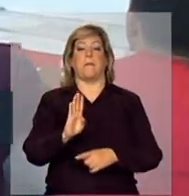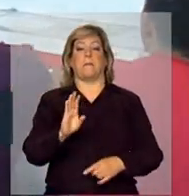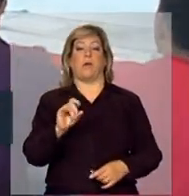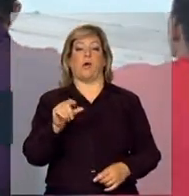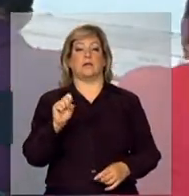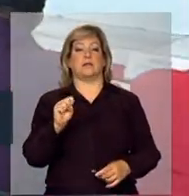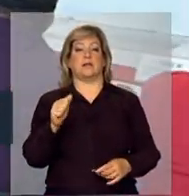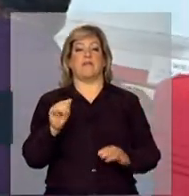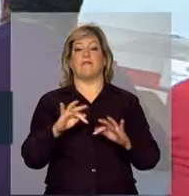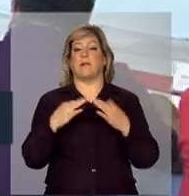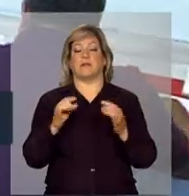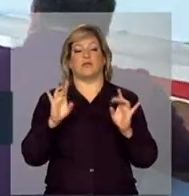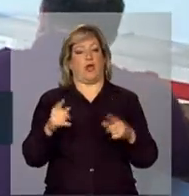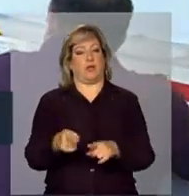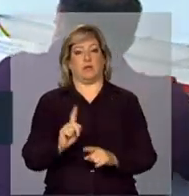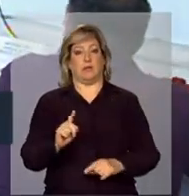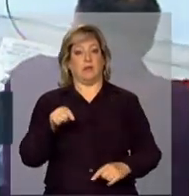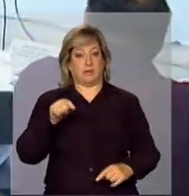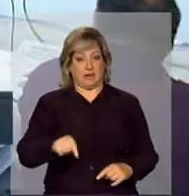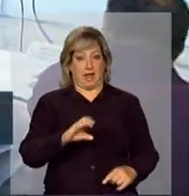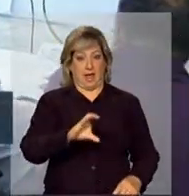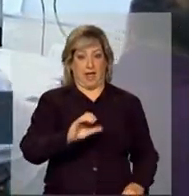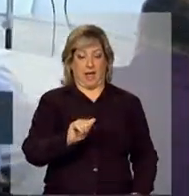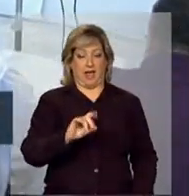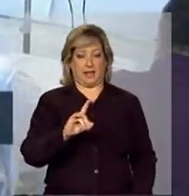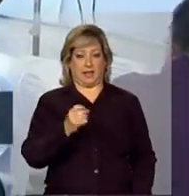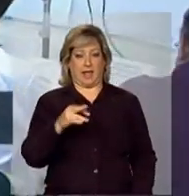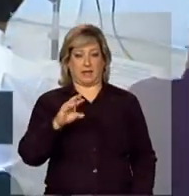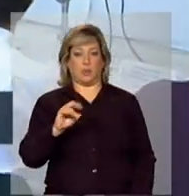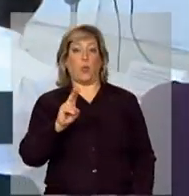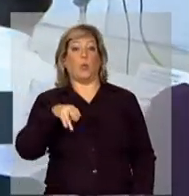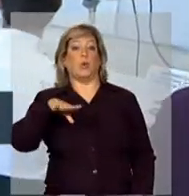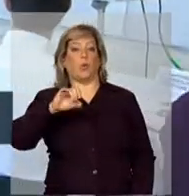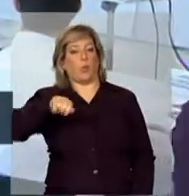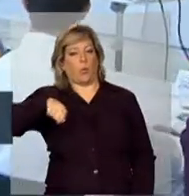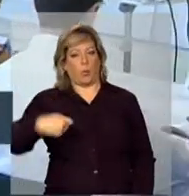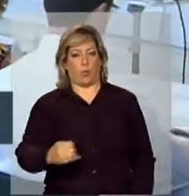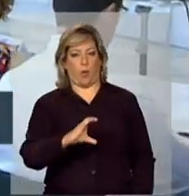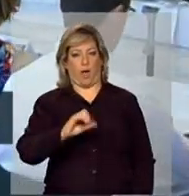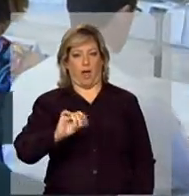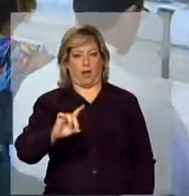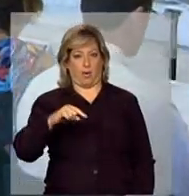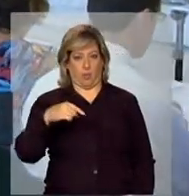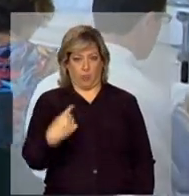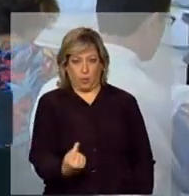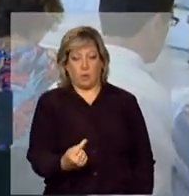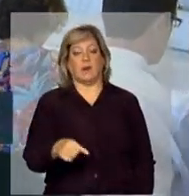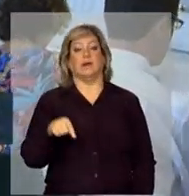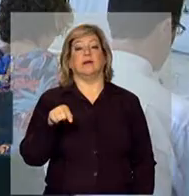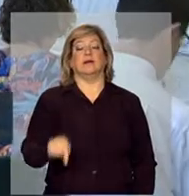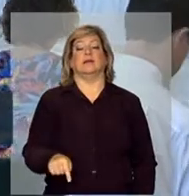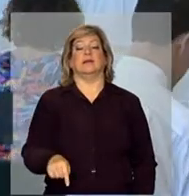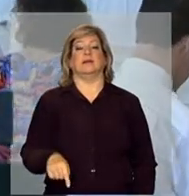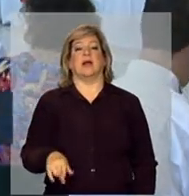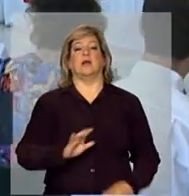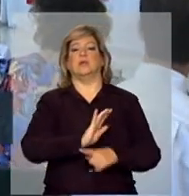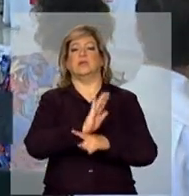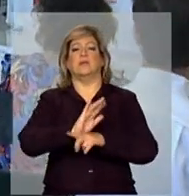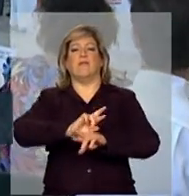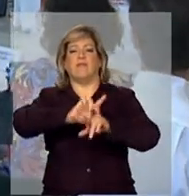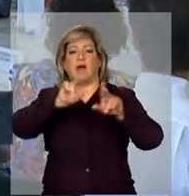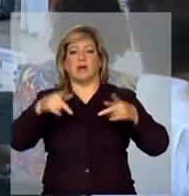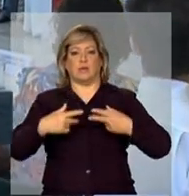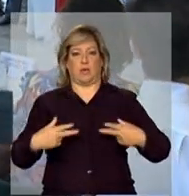um serviço muito diferenciado que nós estamos fazendo com os nossos vários parceiros. Cada vez que a gente fala no Cadastro Único, nós estamos falando